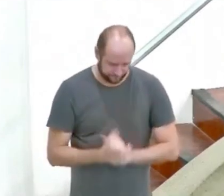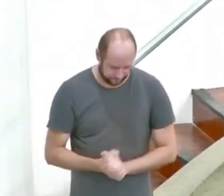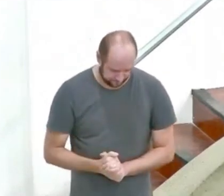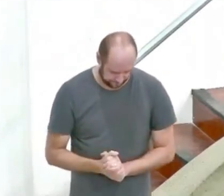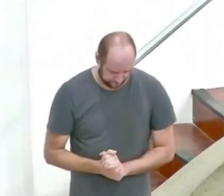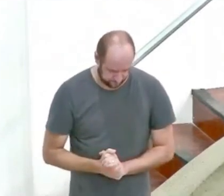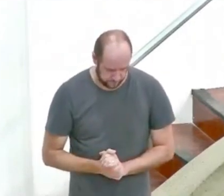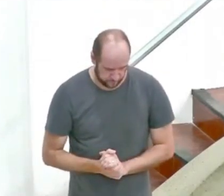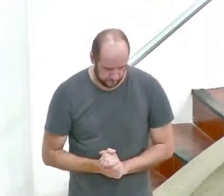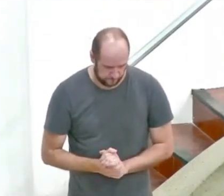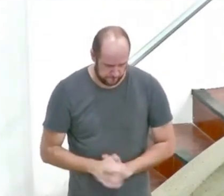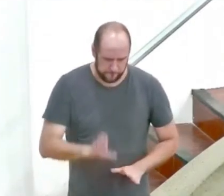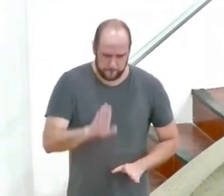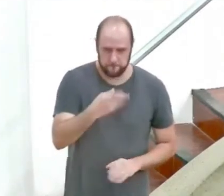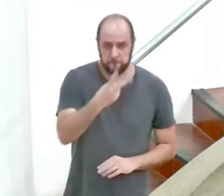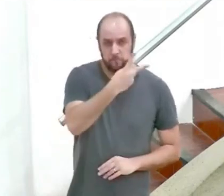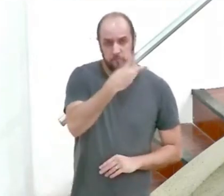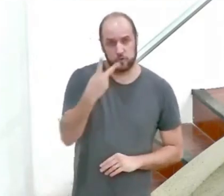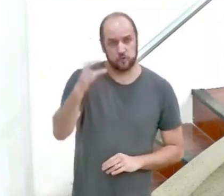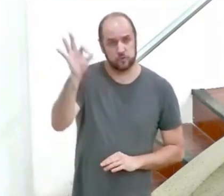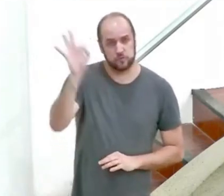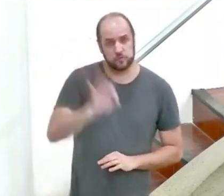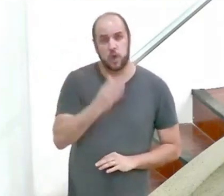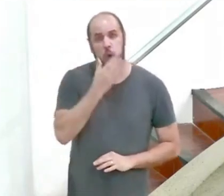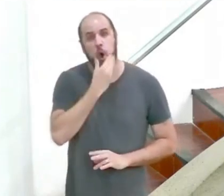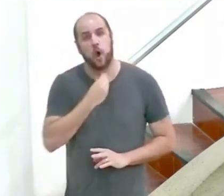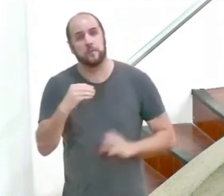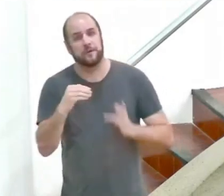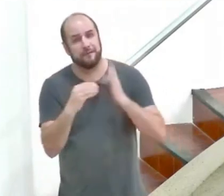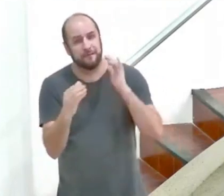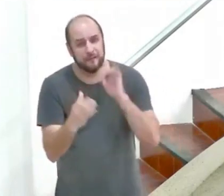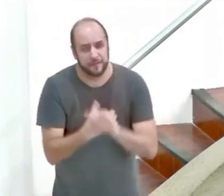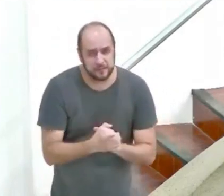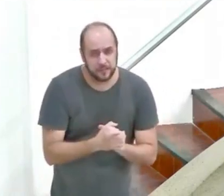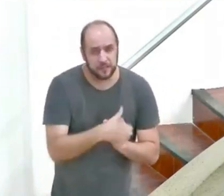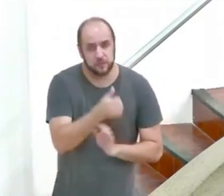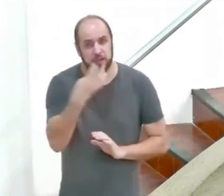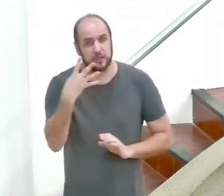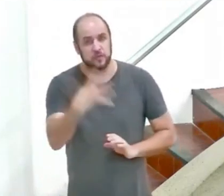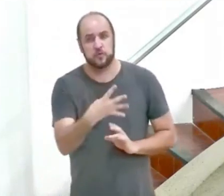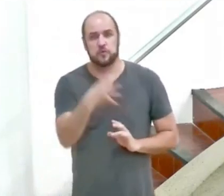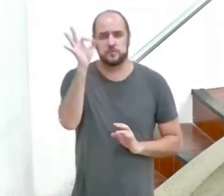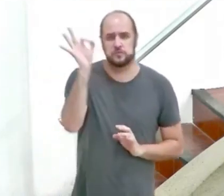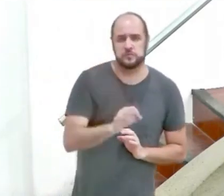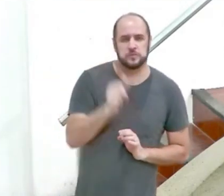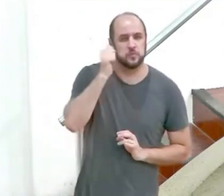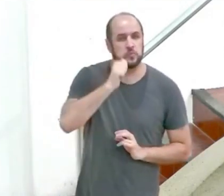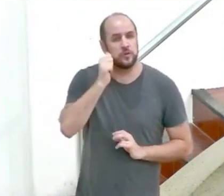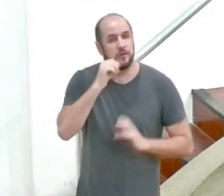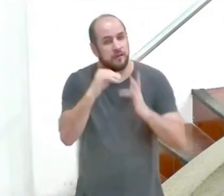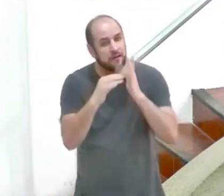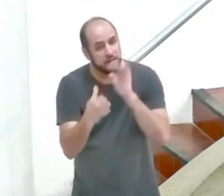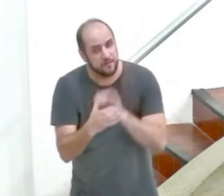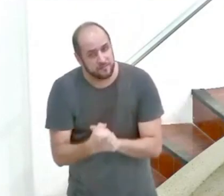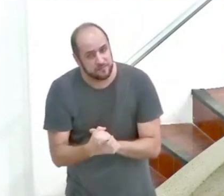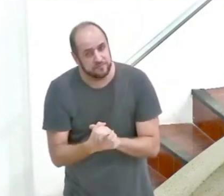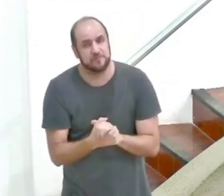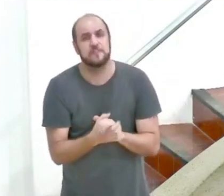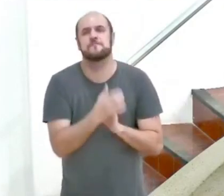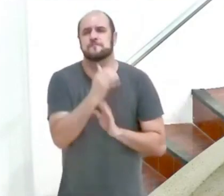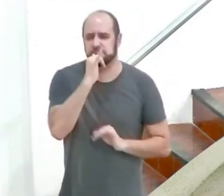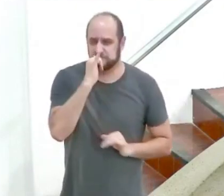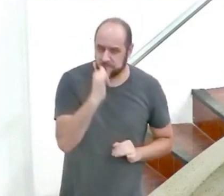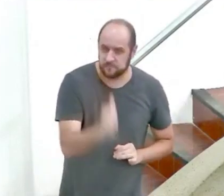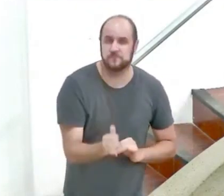aproximadamente 22% dos homens casados e 14% das mulheres casadas admitem